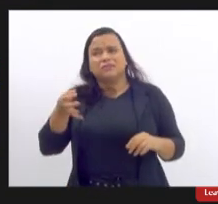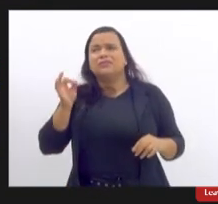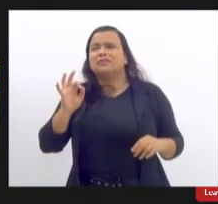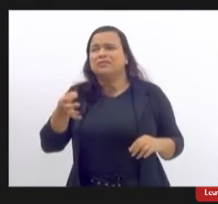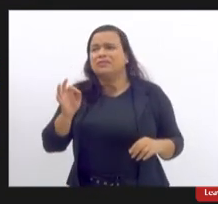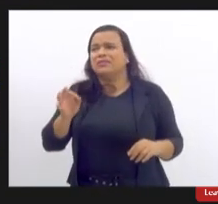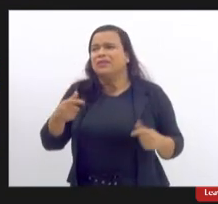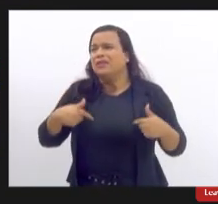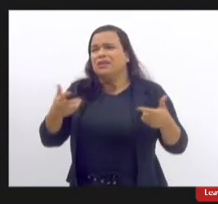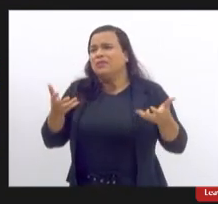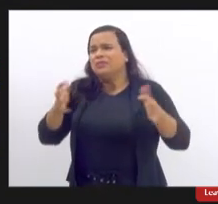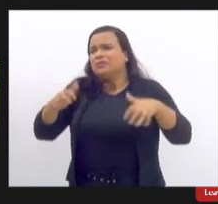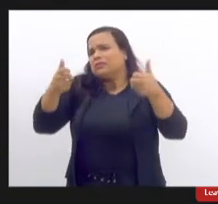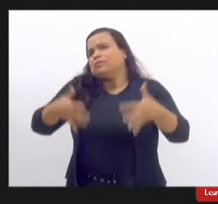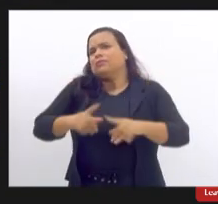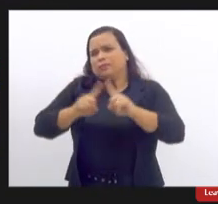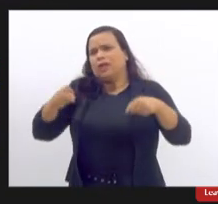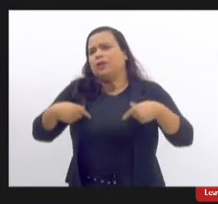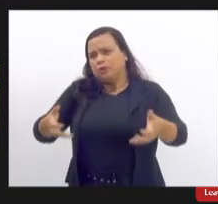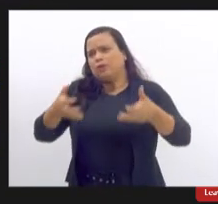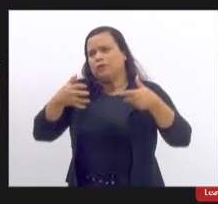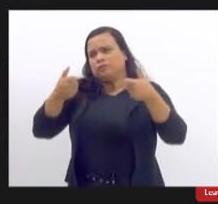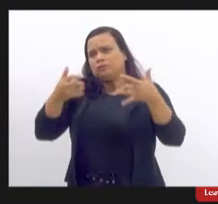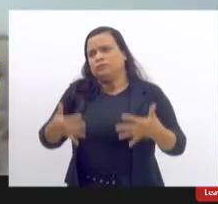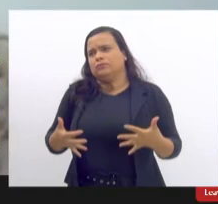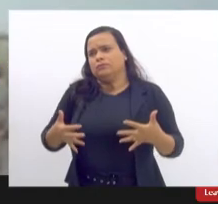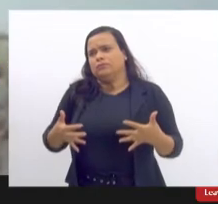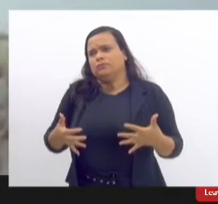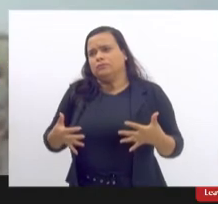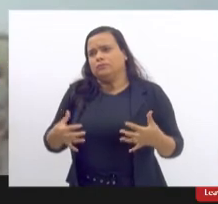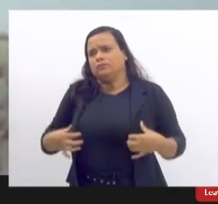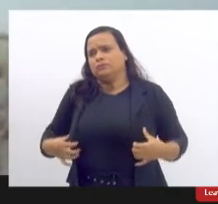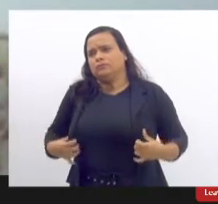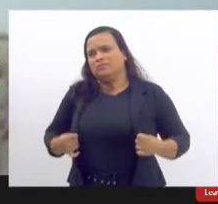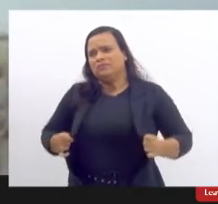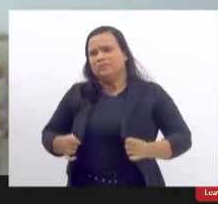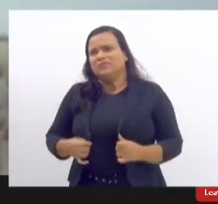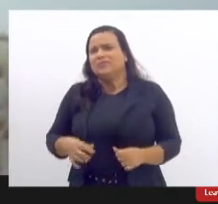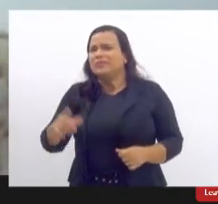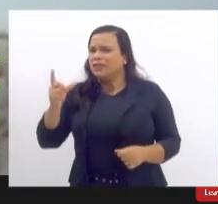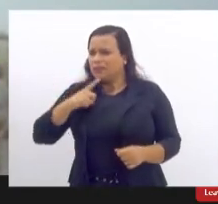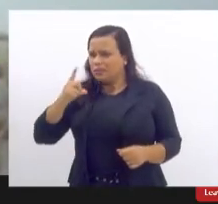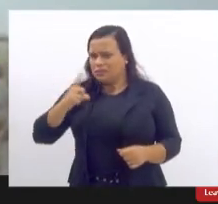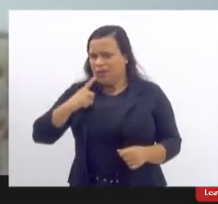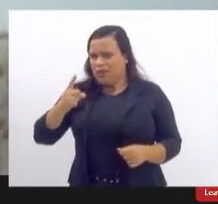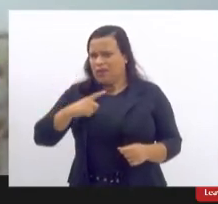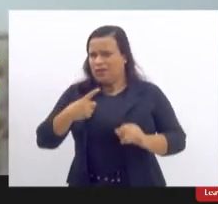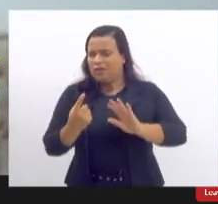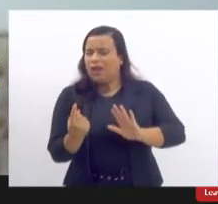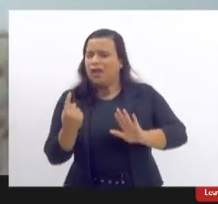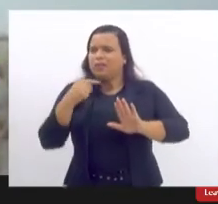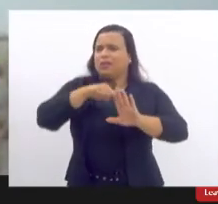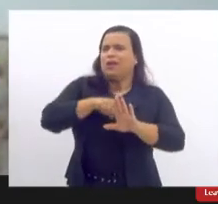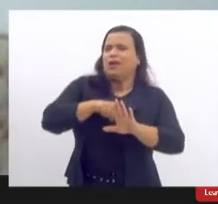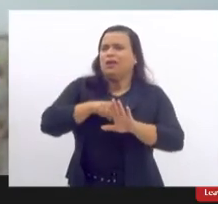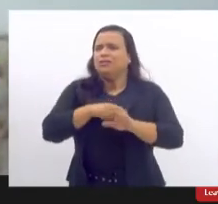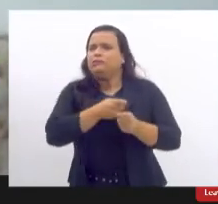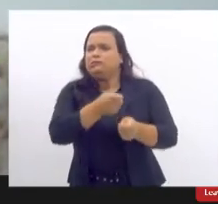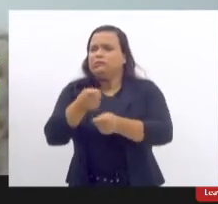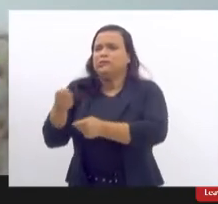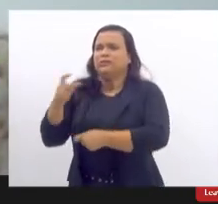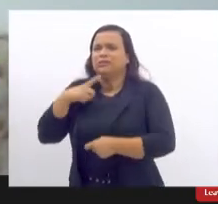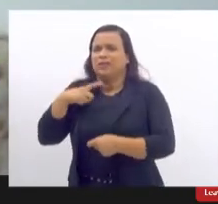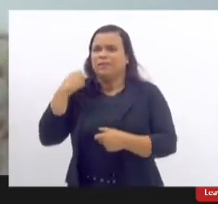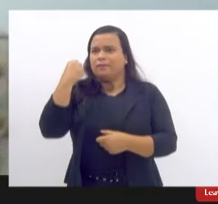querendo falar mas vou ter que falar você tem um lobby por trás fortíssimo aqui no caso dos